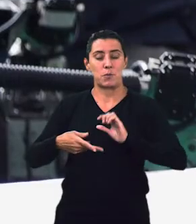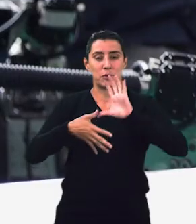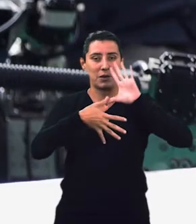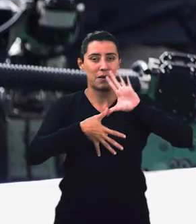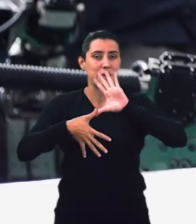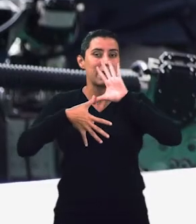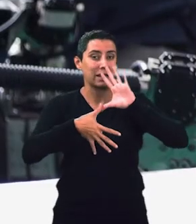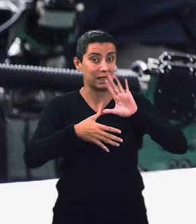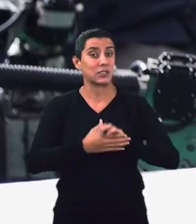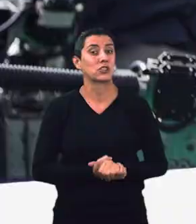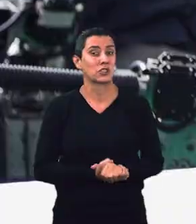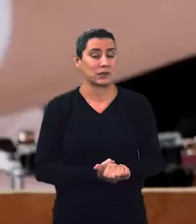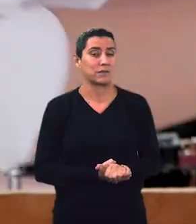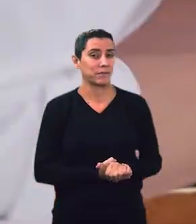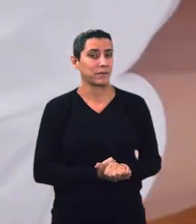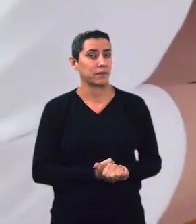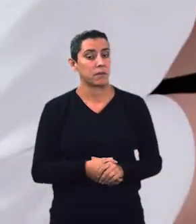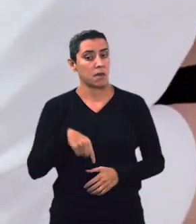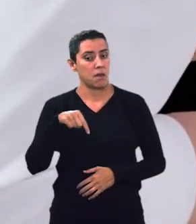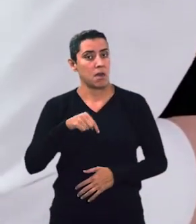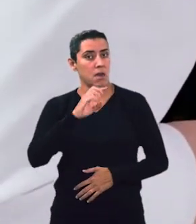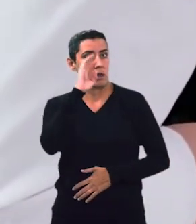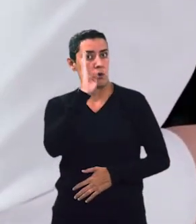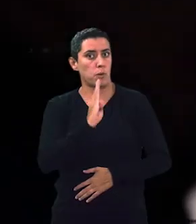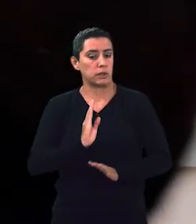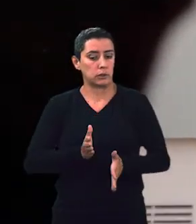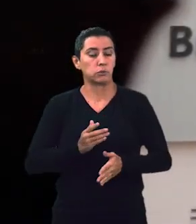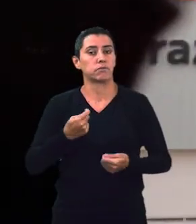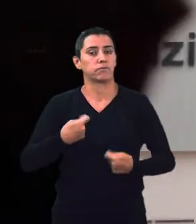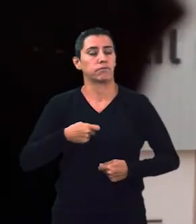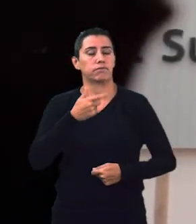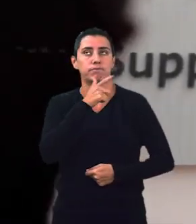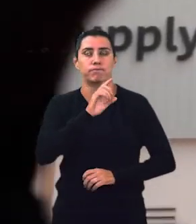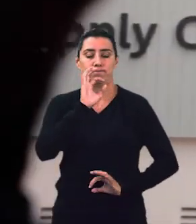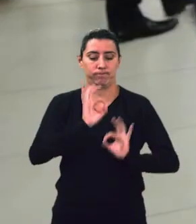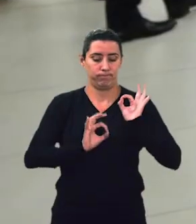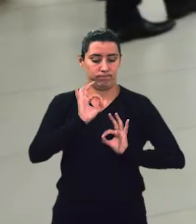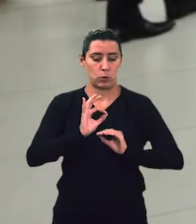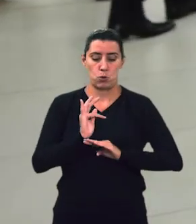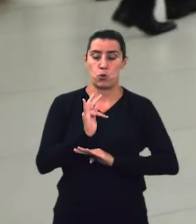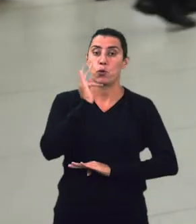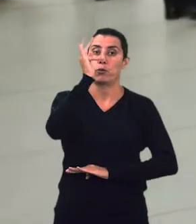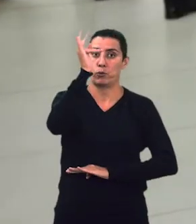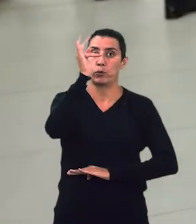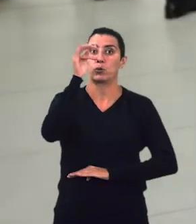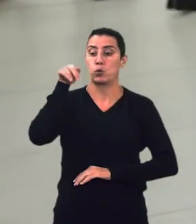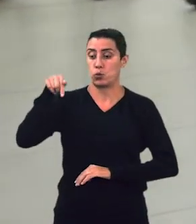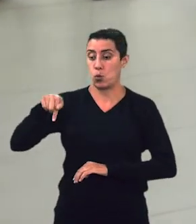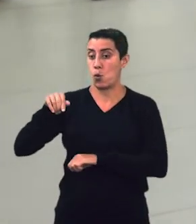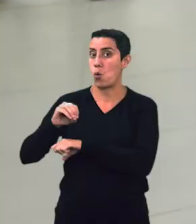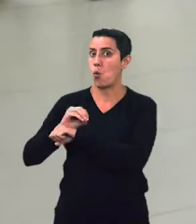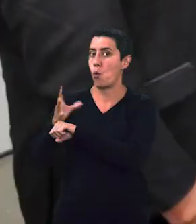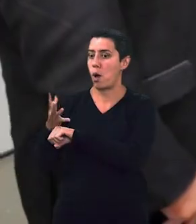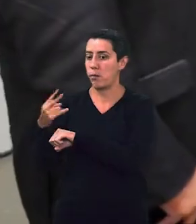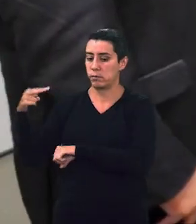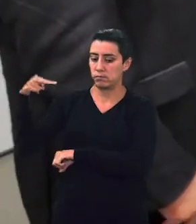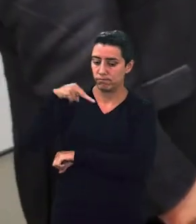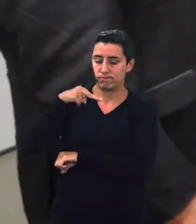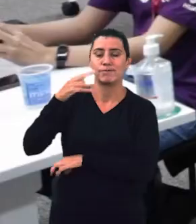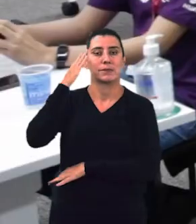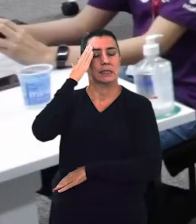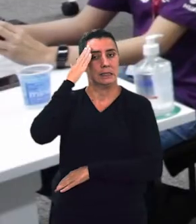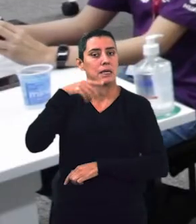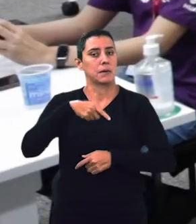O país precisa se preparar para a alta demanda por talentos qualificados. A Huawei sempre esteve atenta a esta necessidade